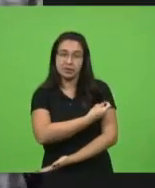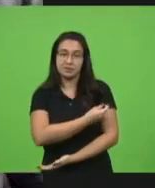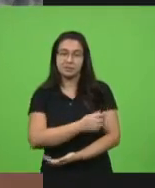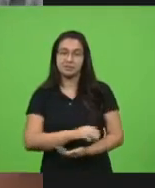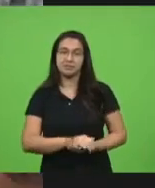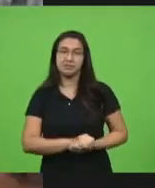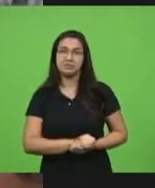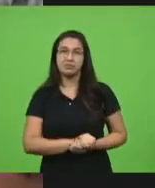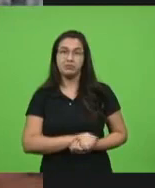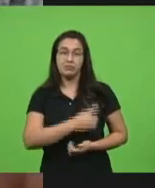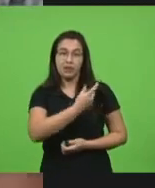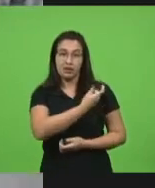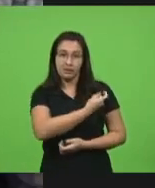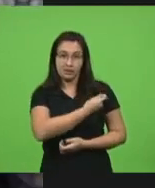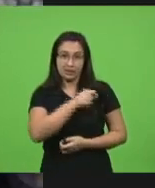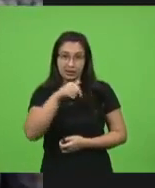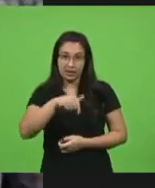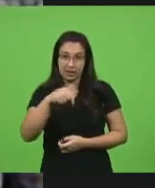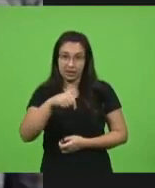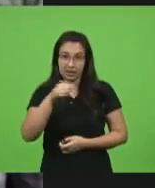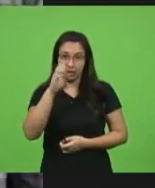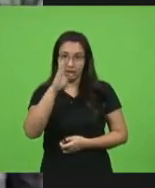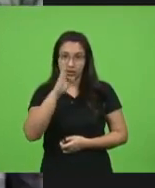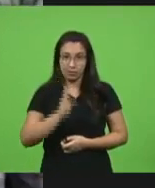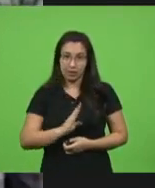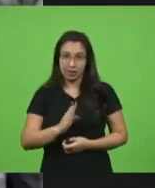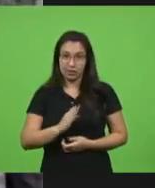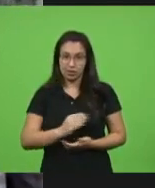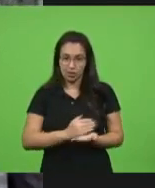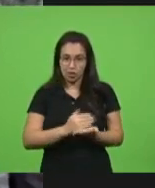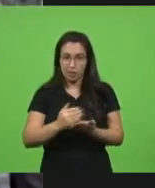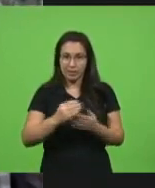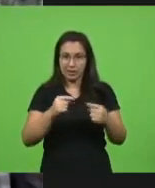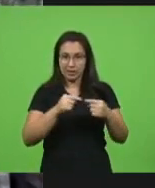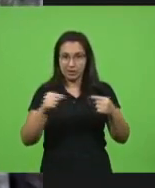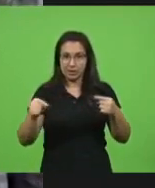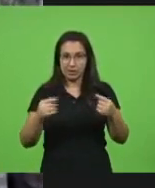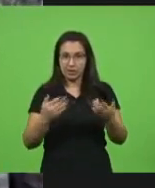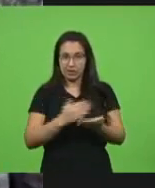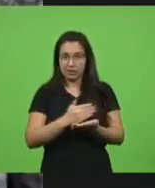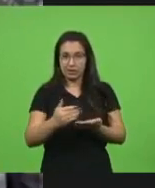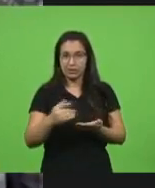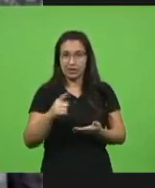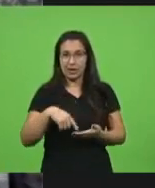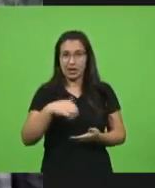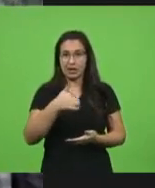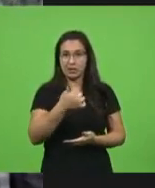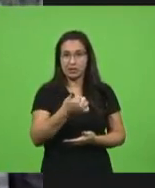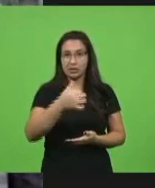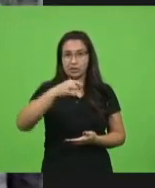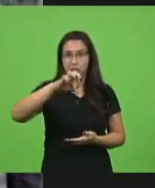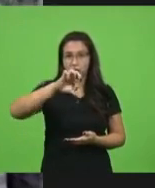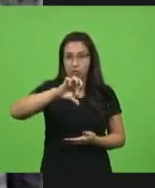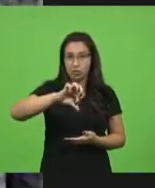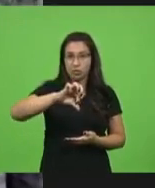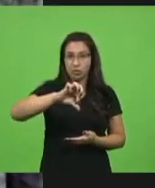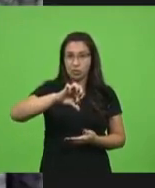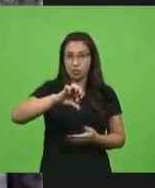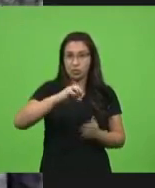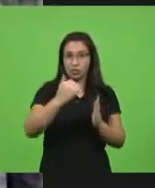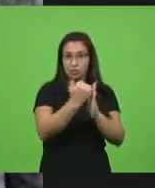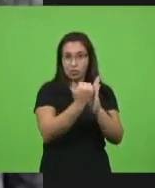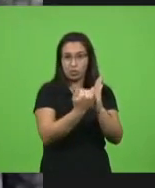nós éramos, no começo da semana, nós éramos o 19º país em número de